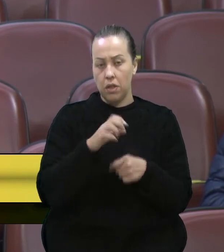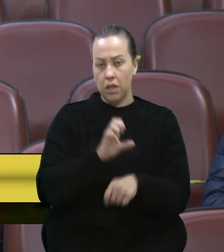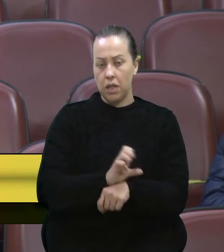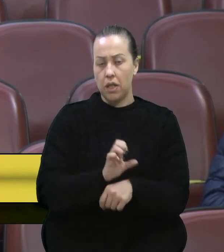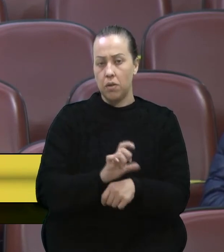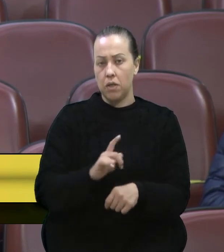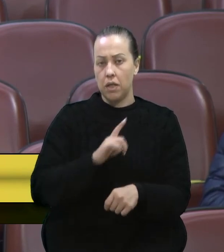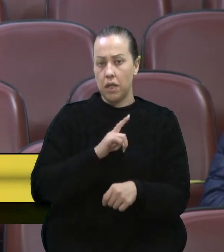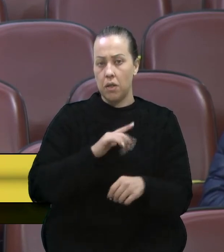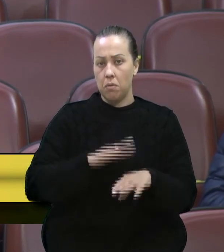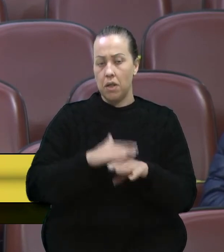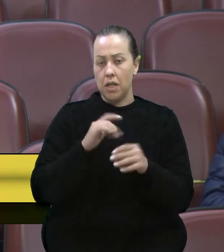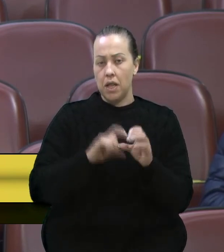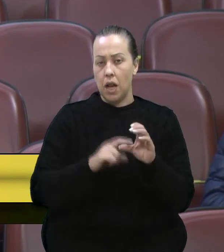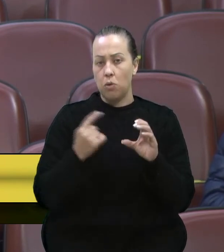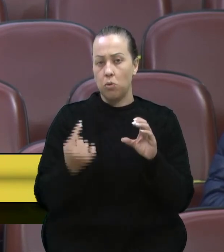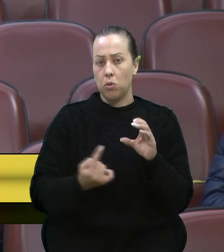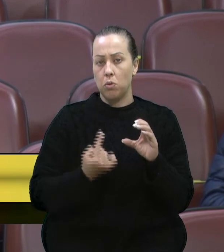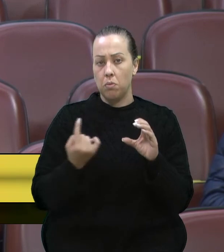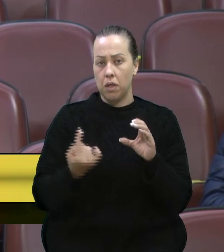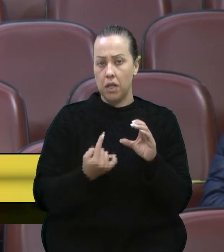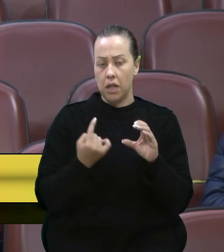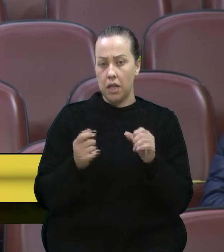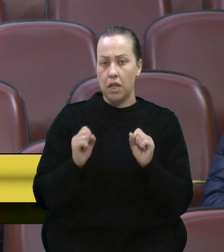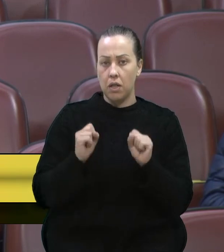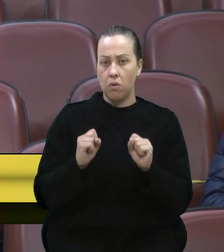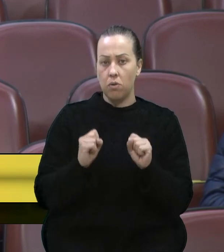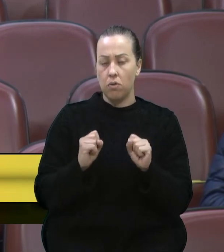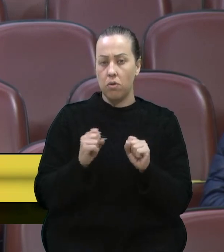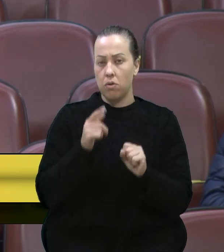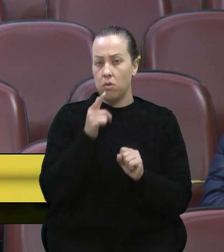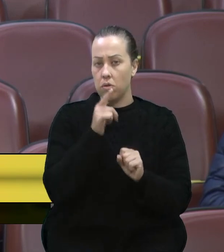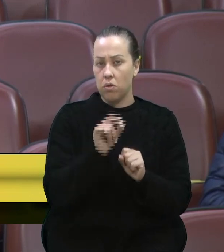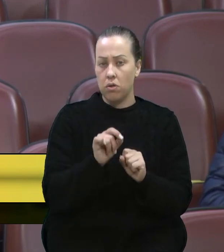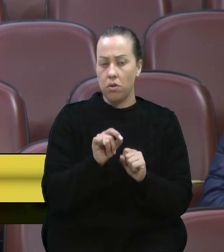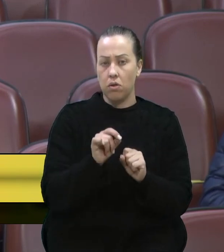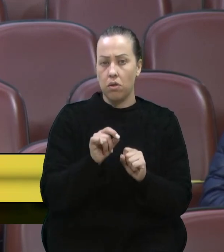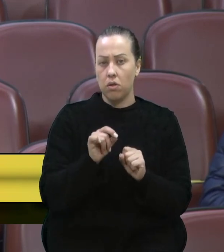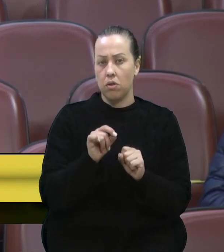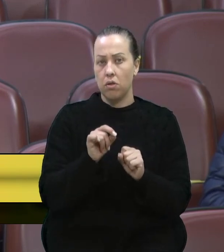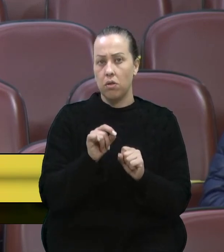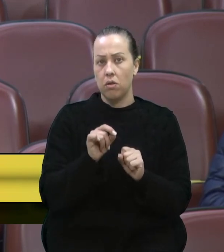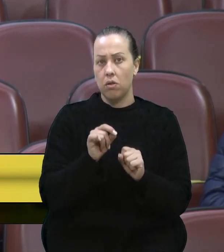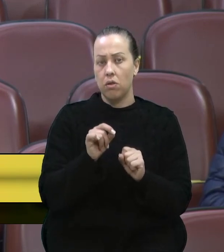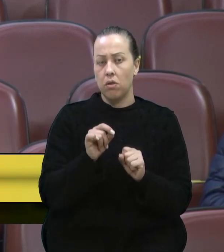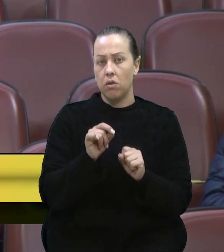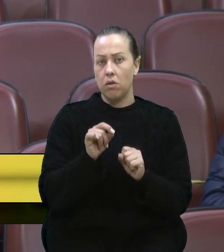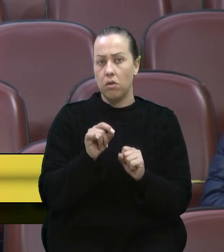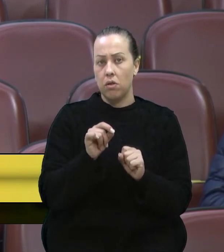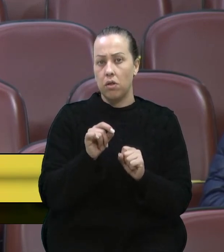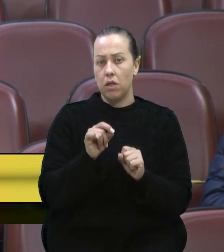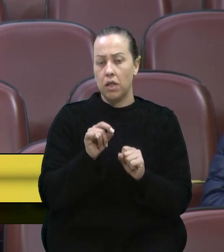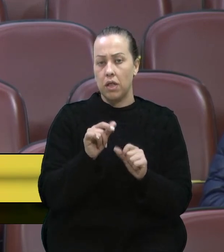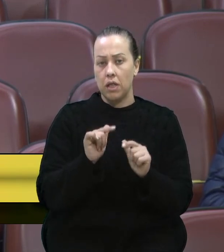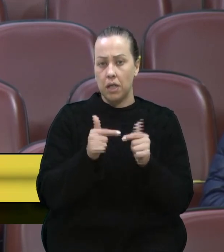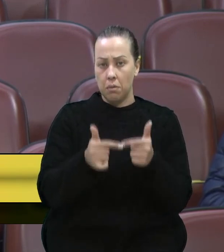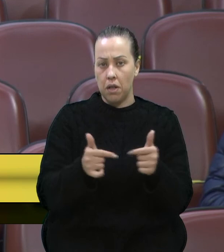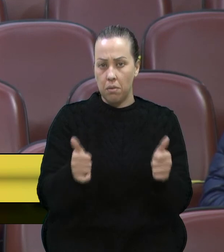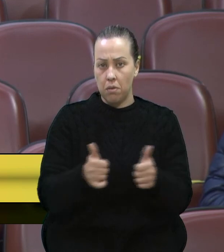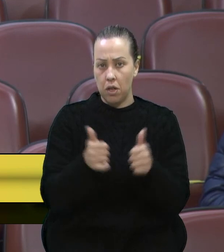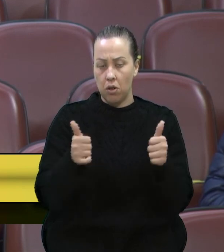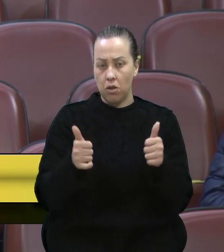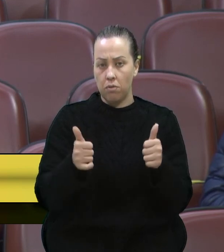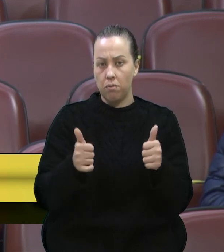tenham mais autonomia e possam, digamos, gestionar o seu